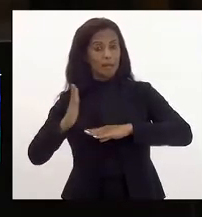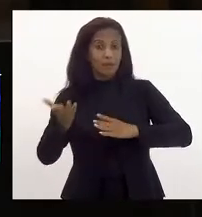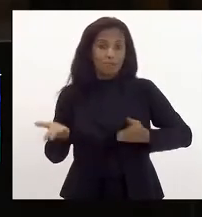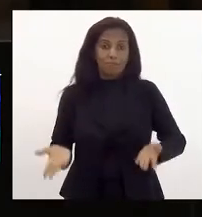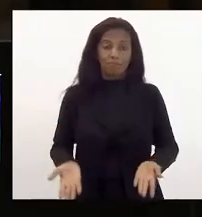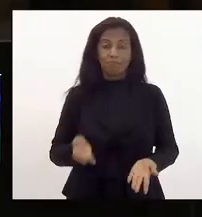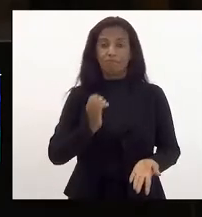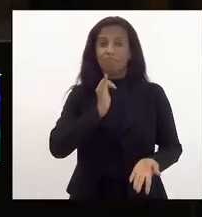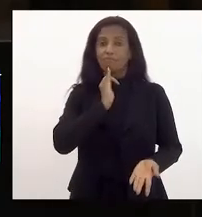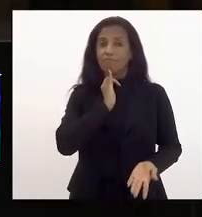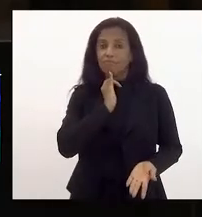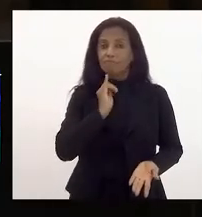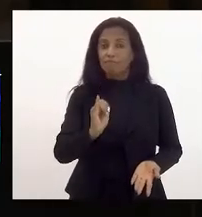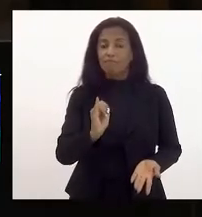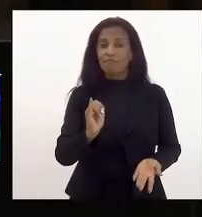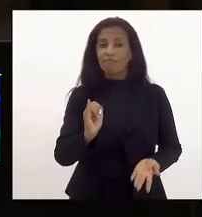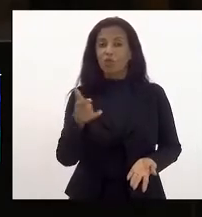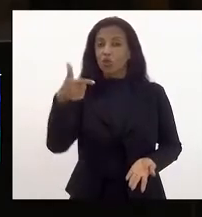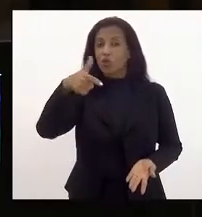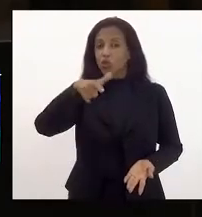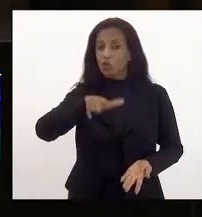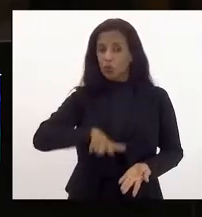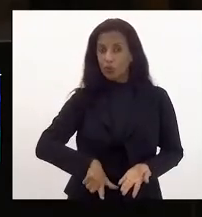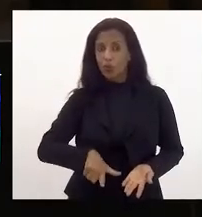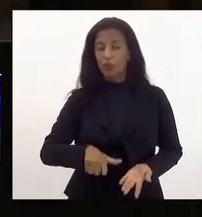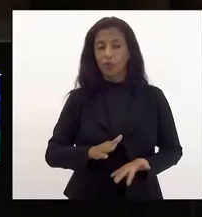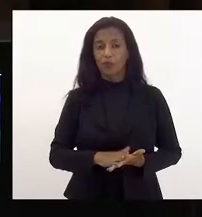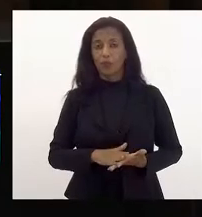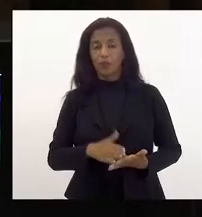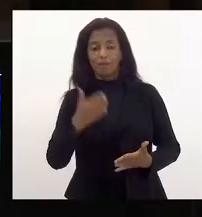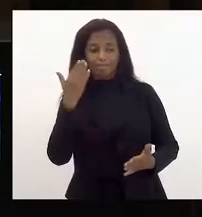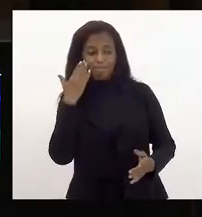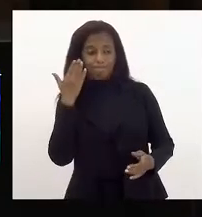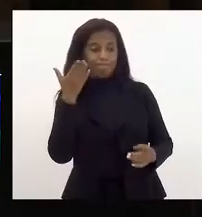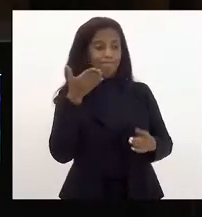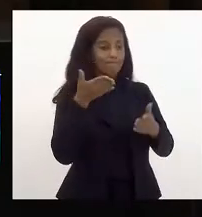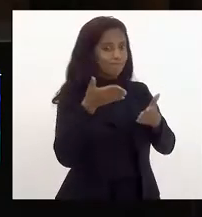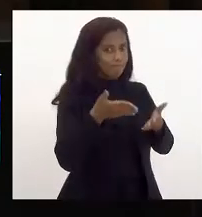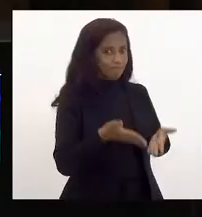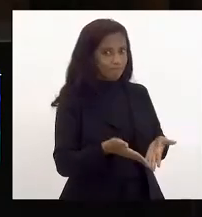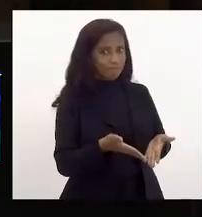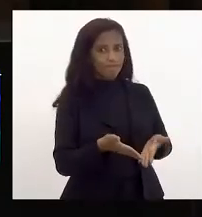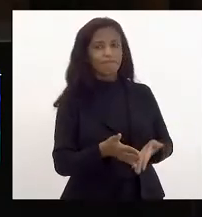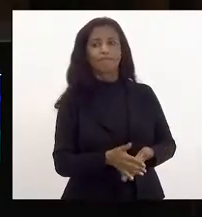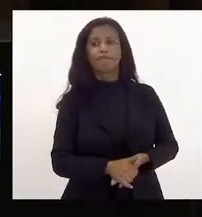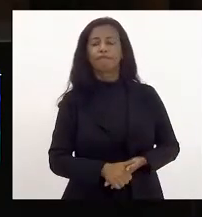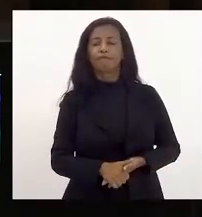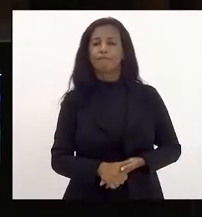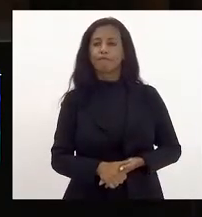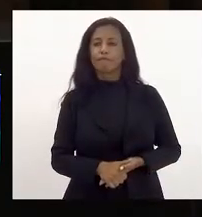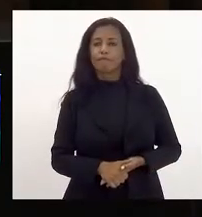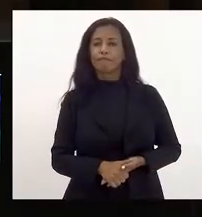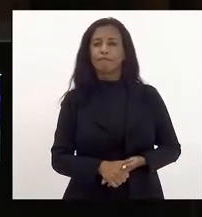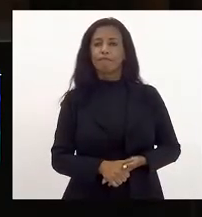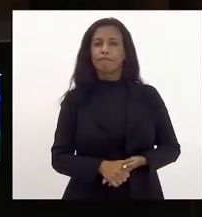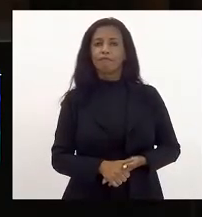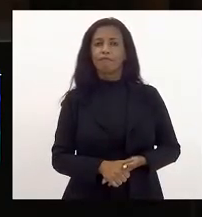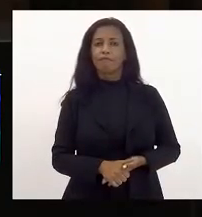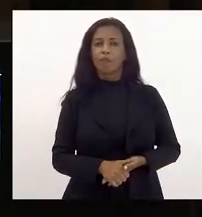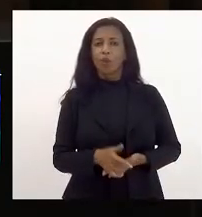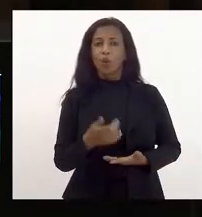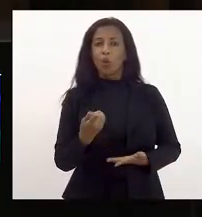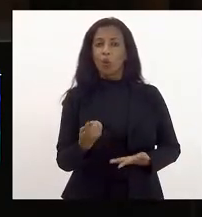infelizmente a gente de novo se depara deputado Eleomar com benefícios